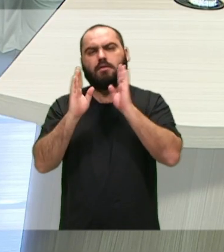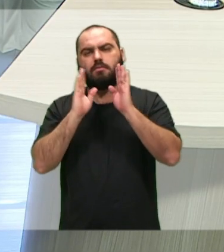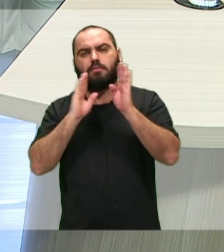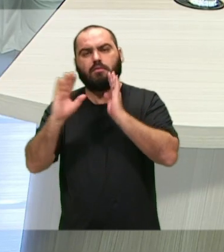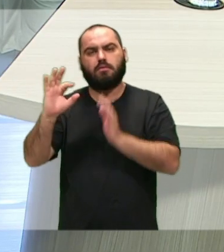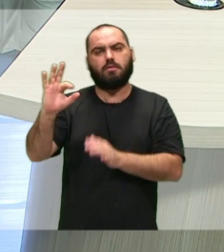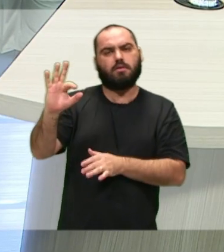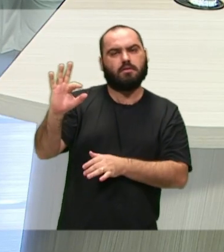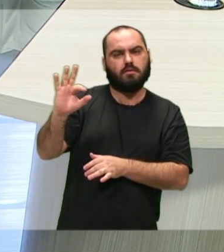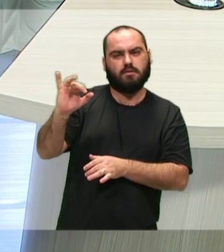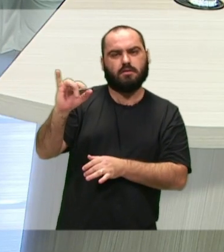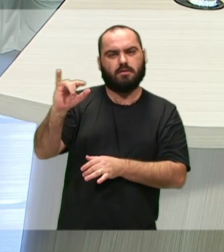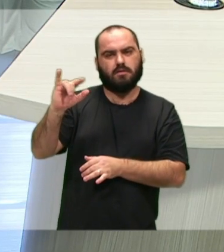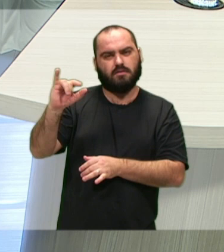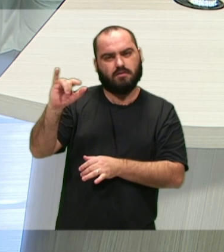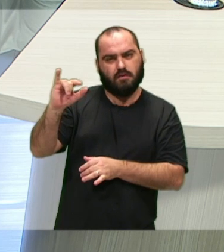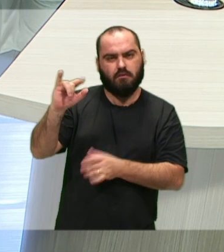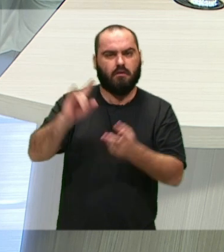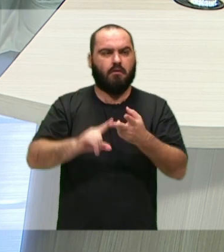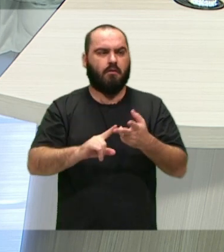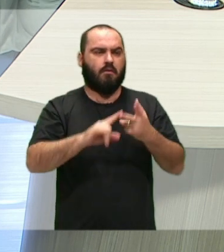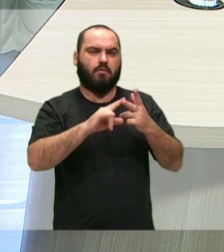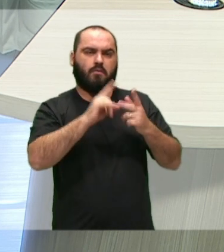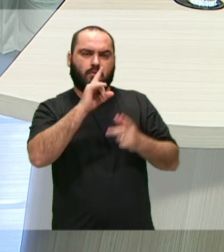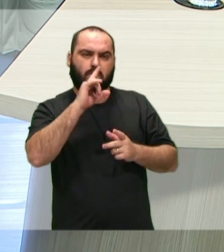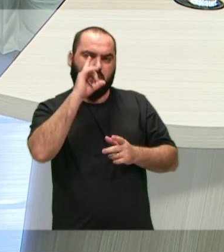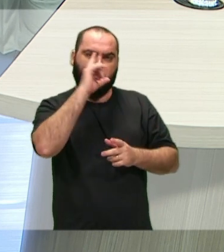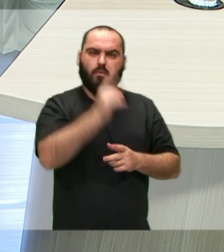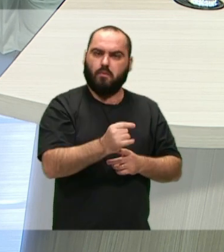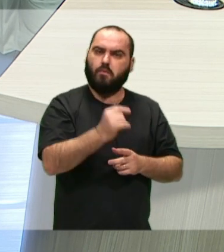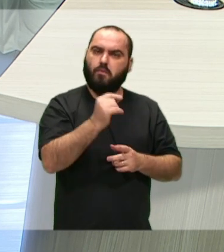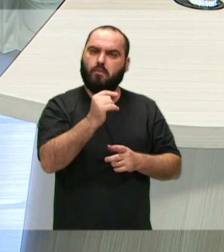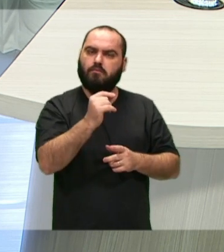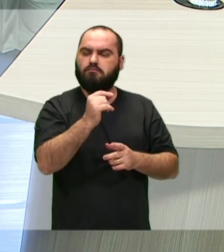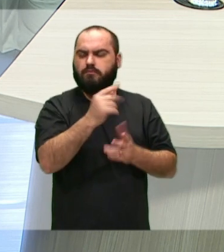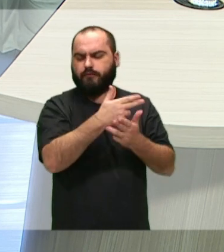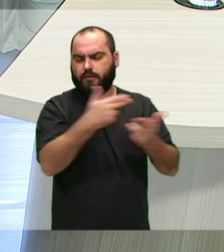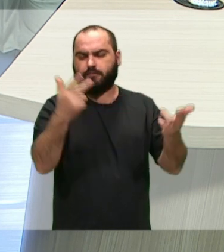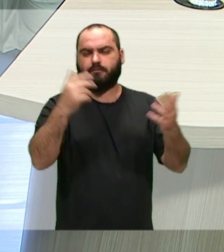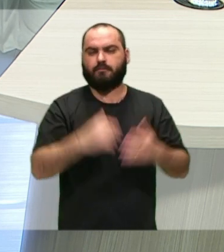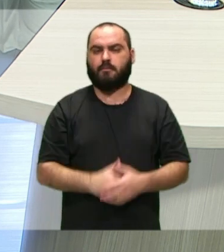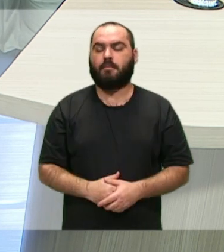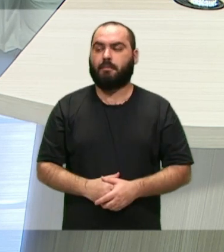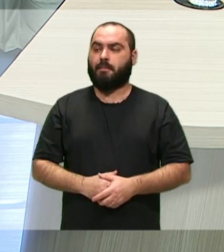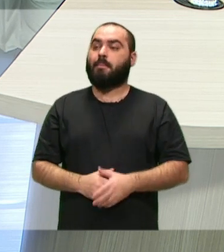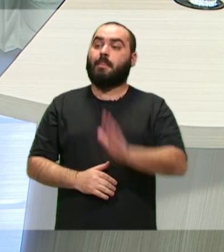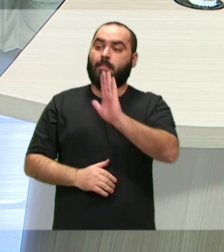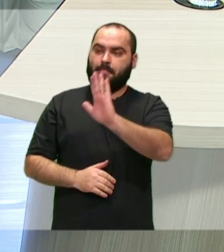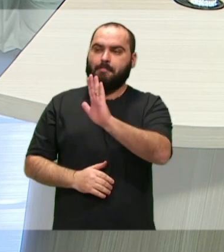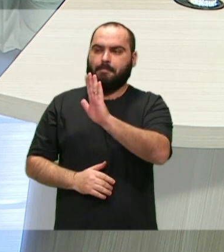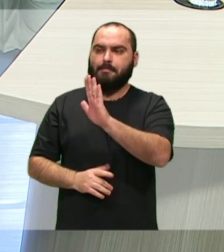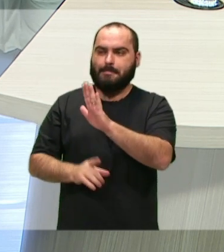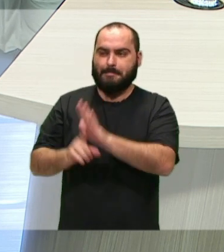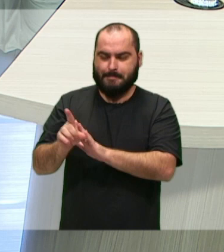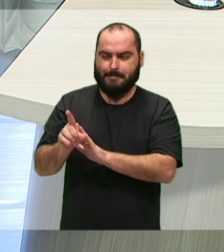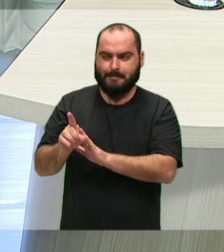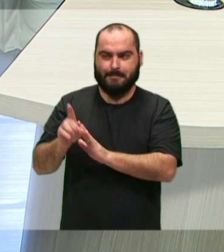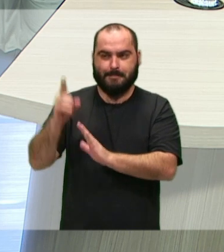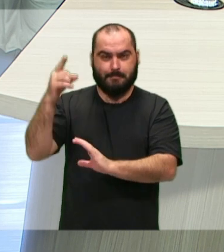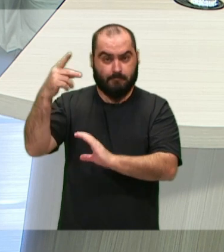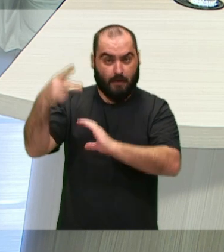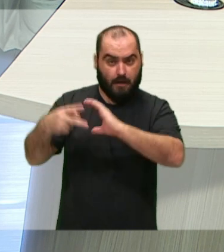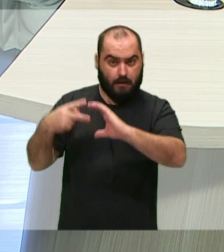Instagram, YouTube, Twitter. Presidente, a Câmara promoveu, voltando a falar um pouquinho do aniversário, depois a gente fala um pouco da casa,